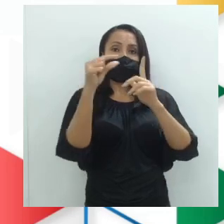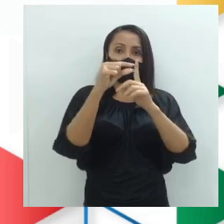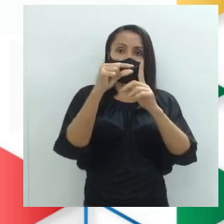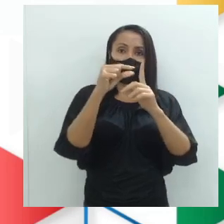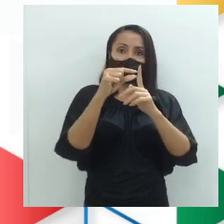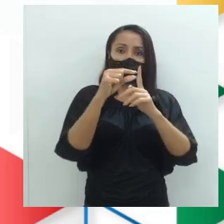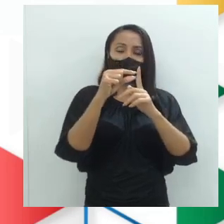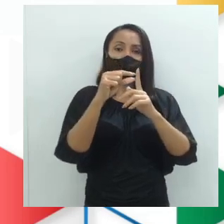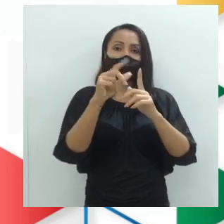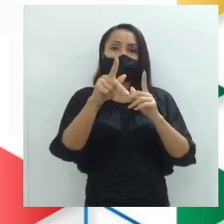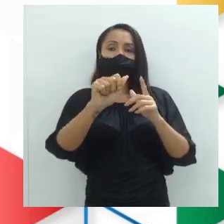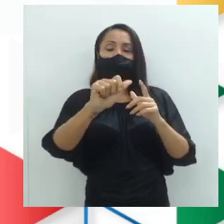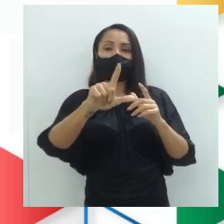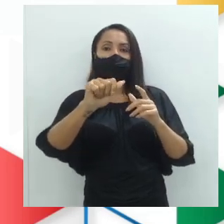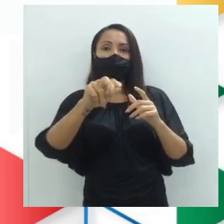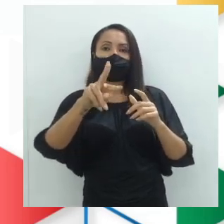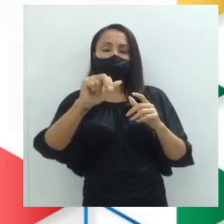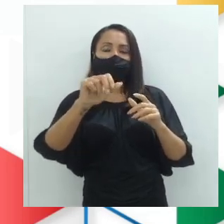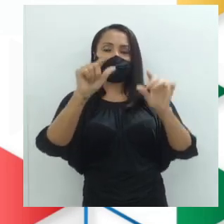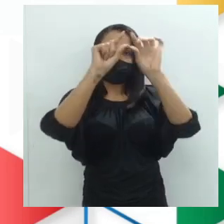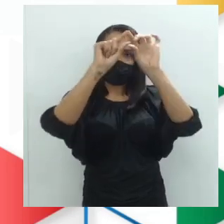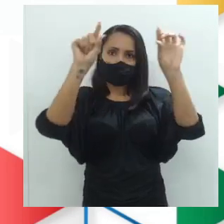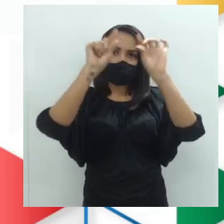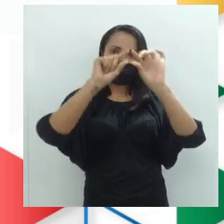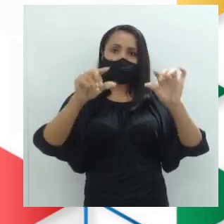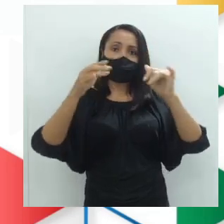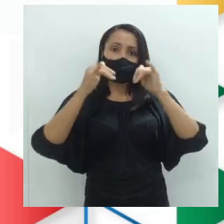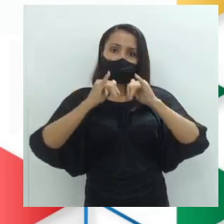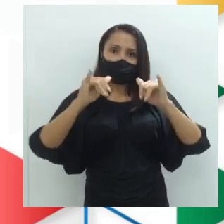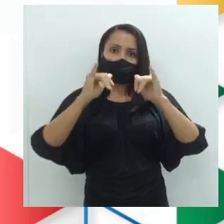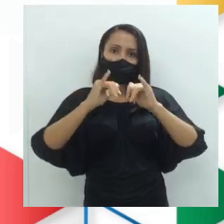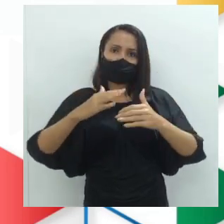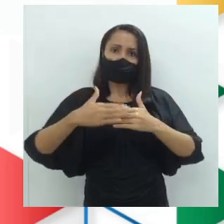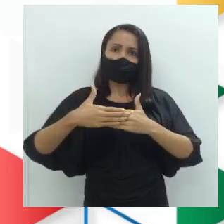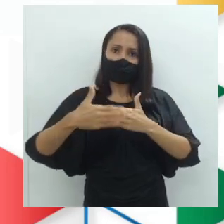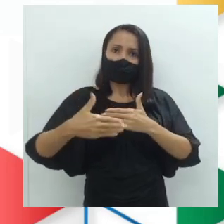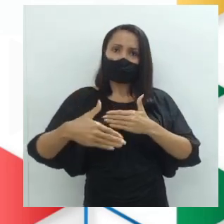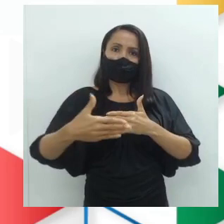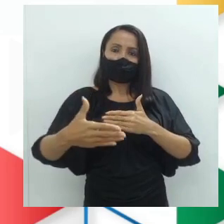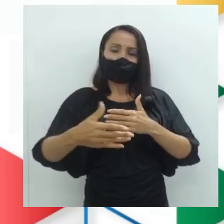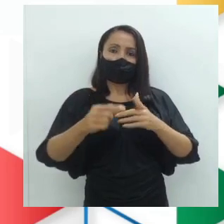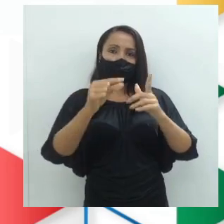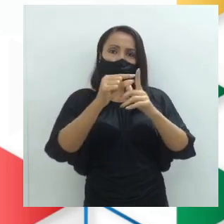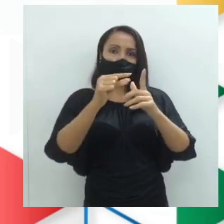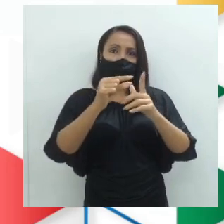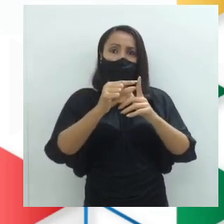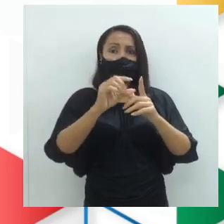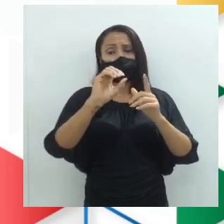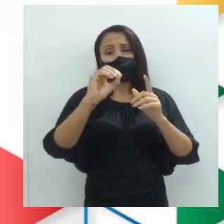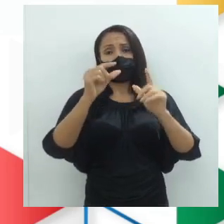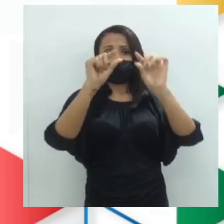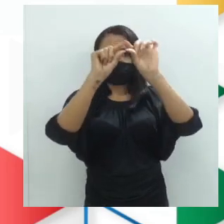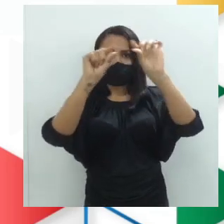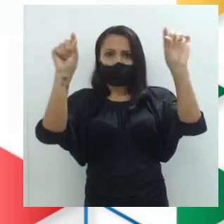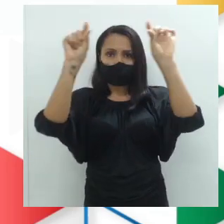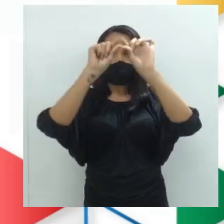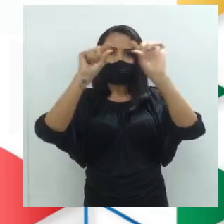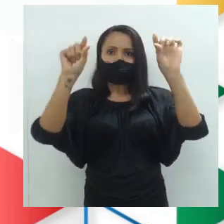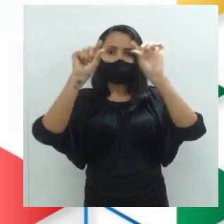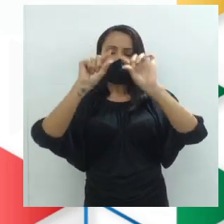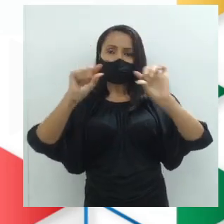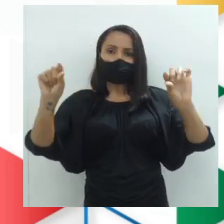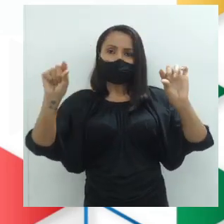frase. As informações implícitas decorrem de palavras ou expressões contidas nas